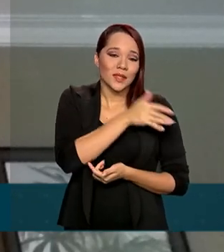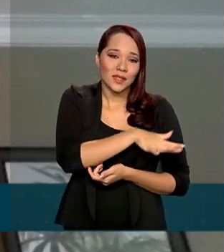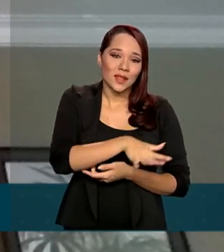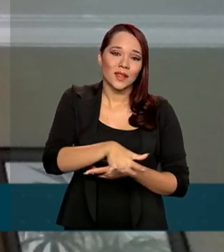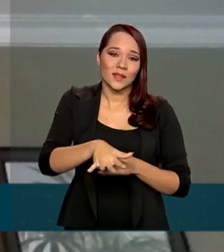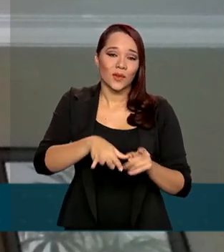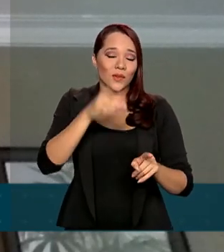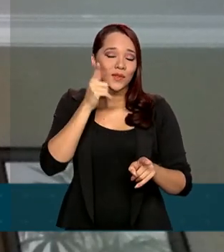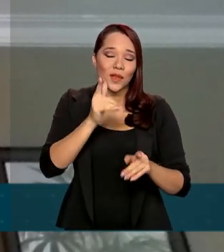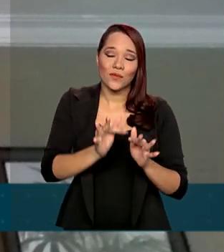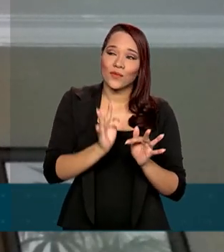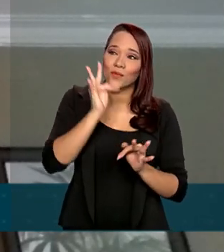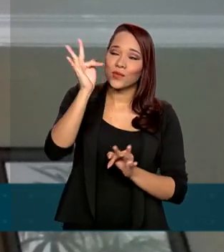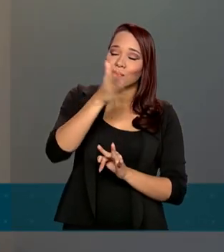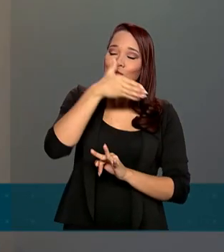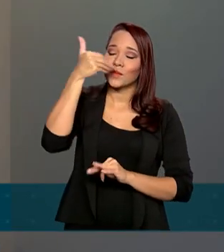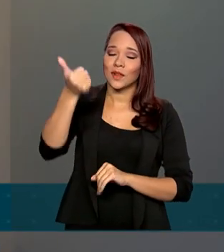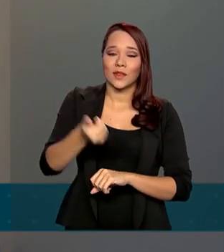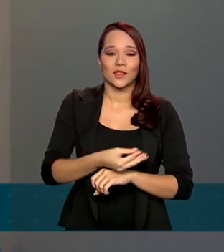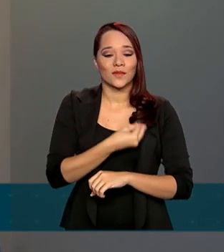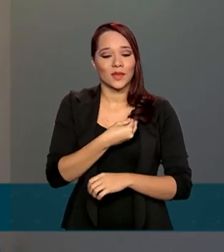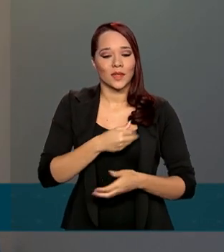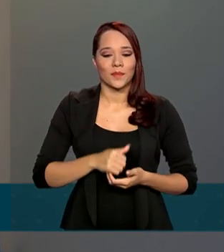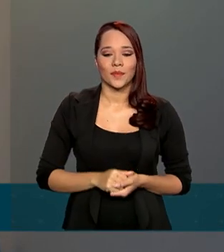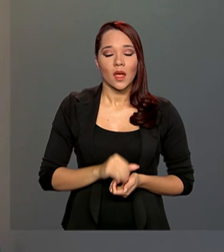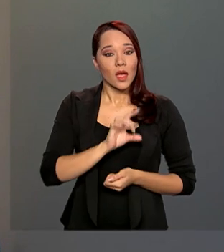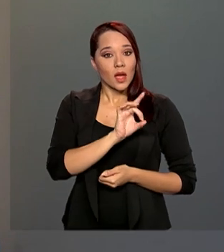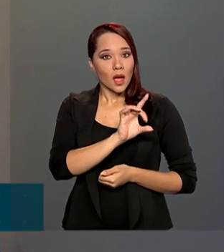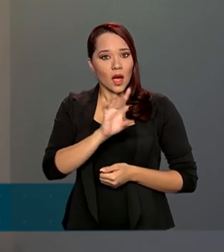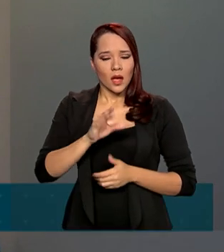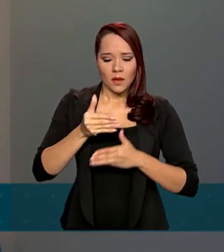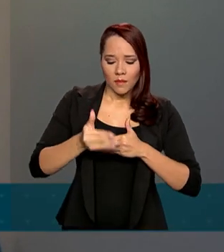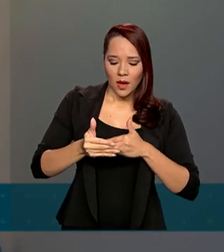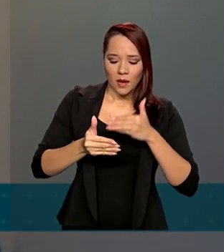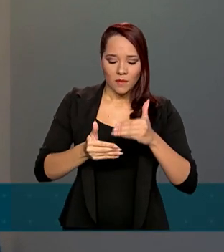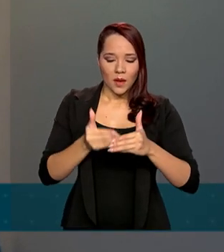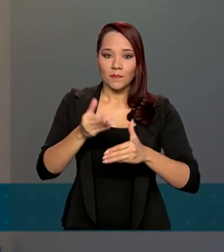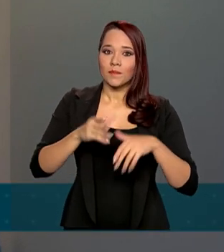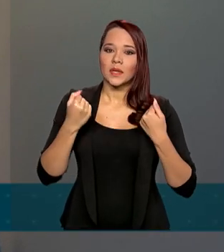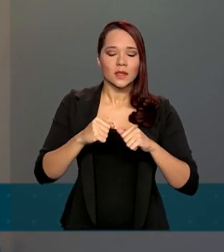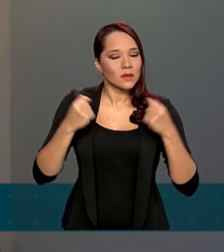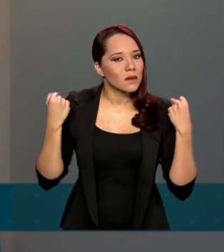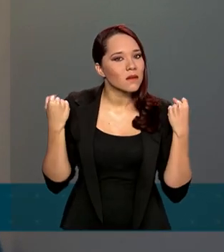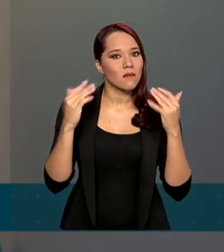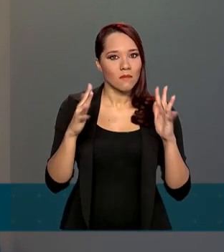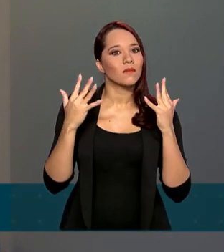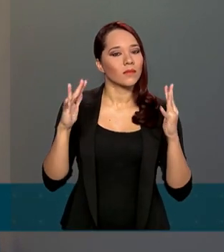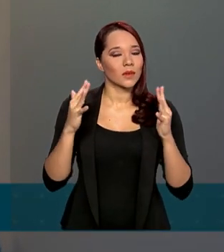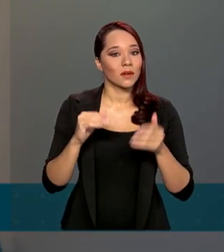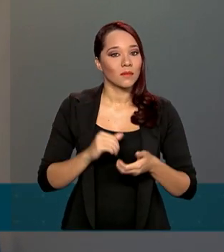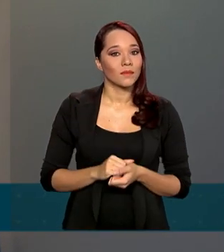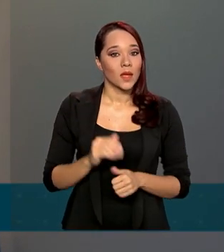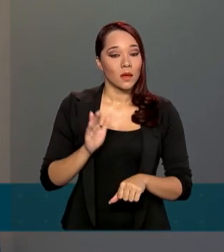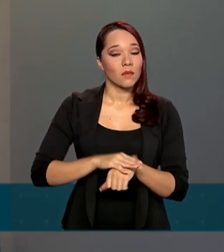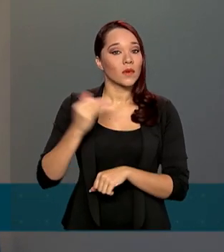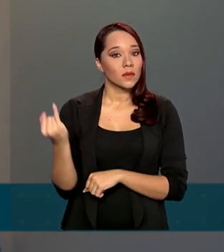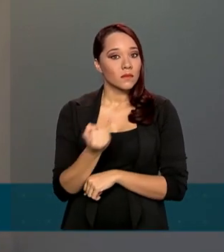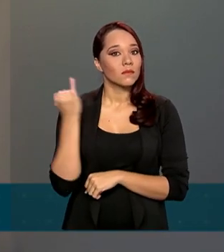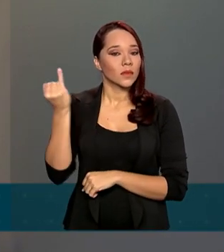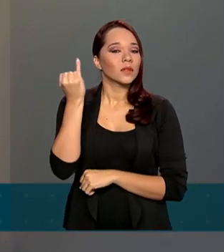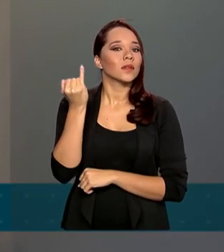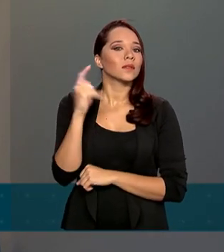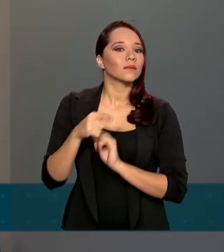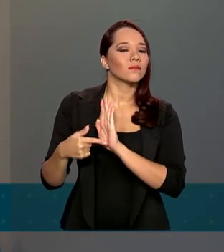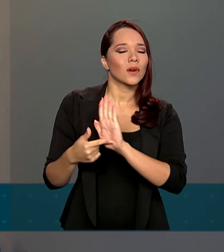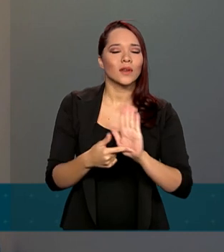tenham uma melhor qualidade de vida. Cada passo a gente precisa comemorar e, mais importante de tudo, mostra